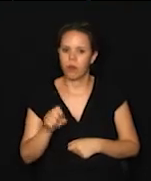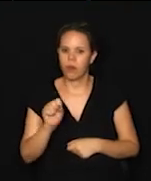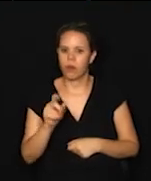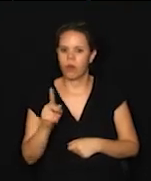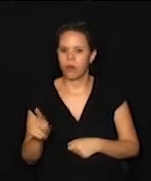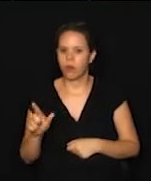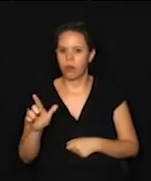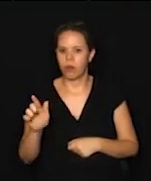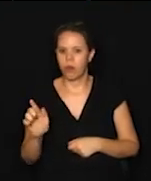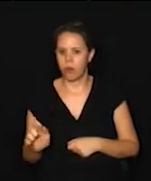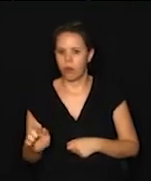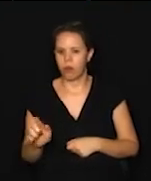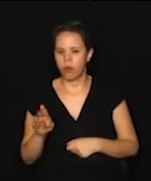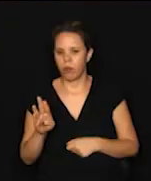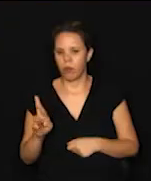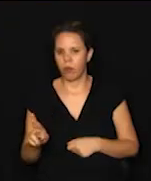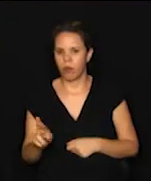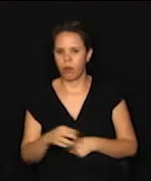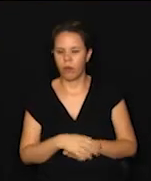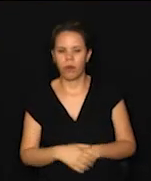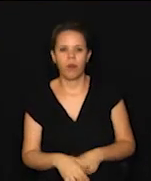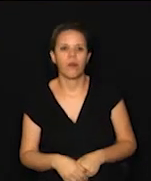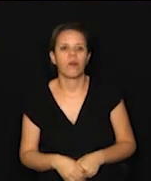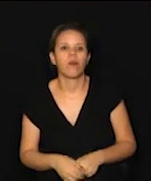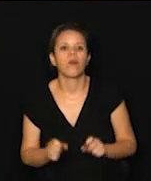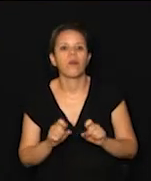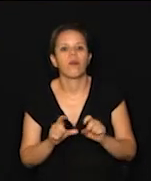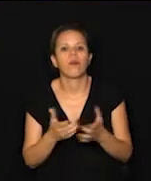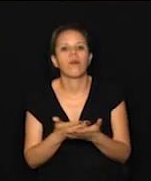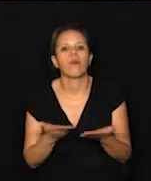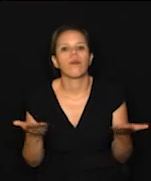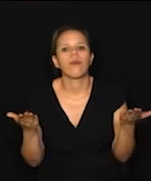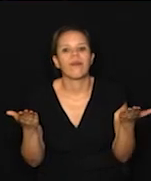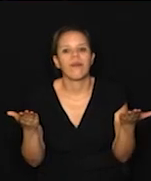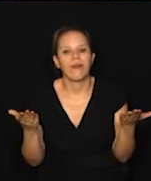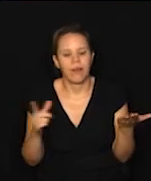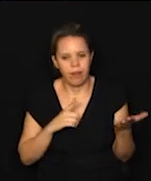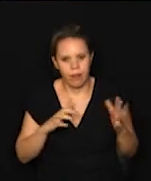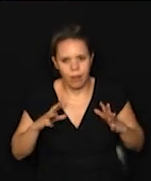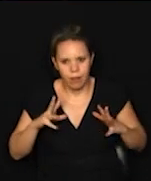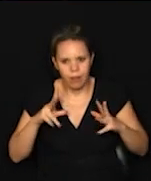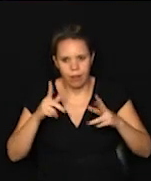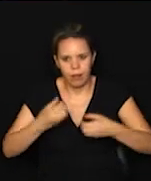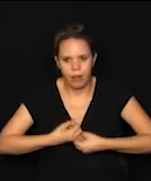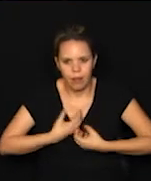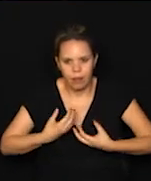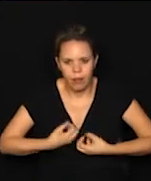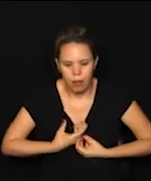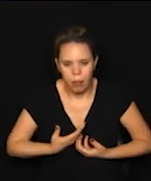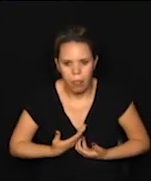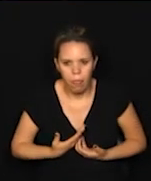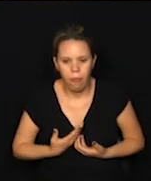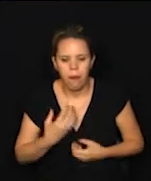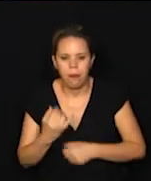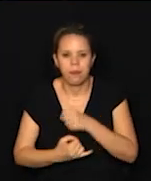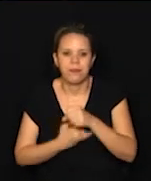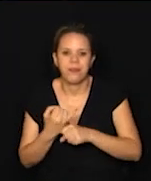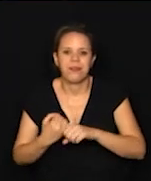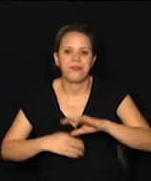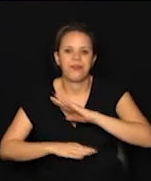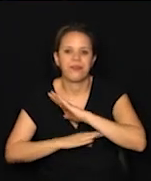.lege.br. Está aí na sua tela, você tem todas as informações no site do